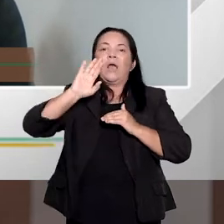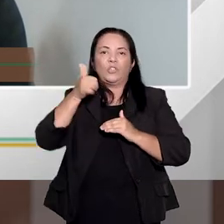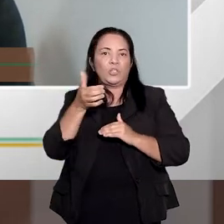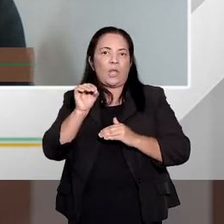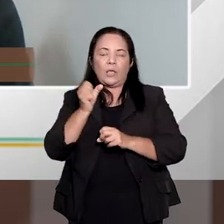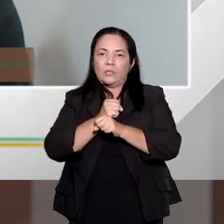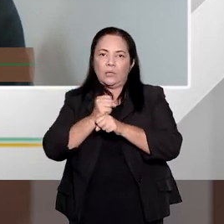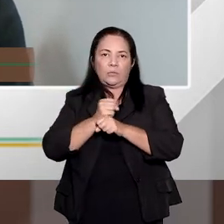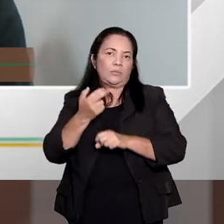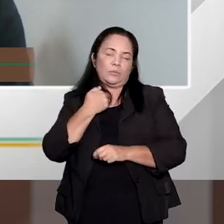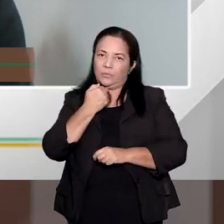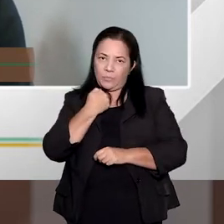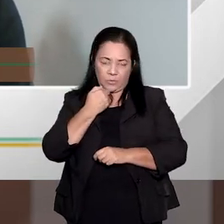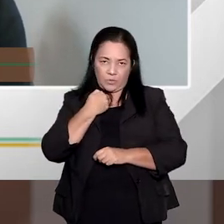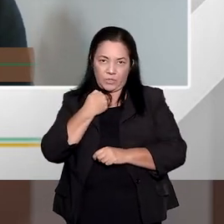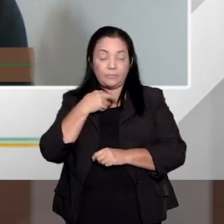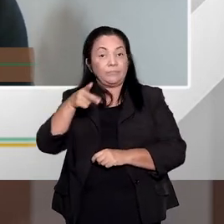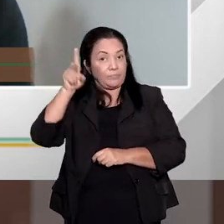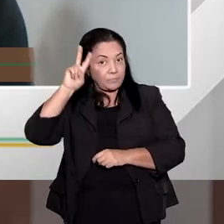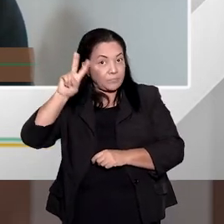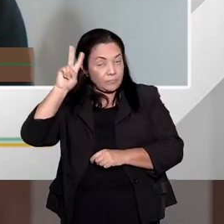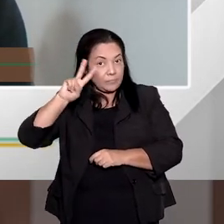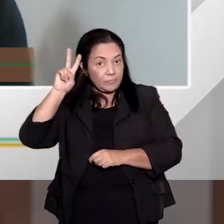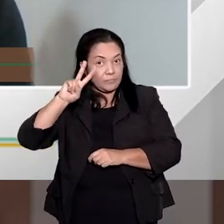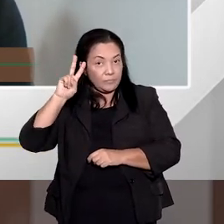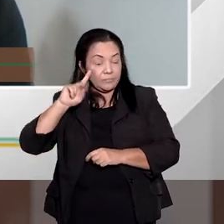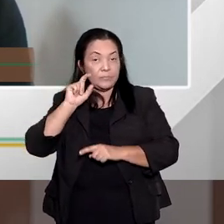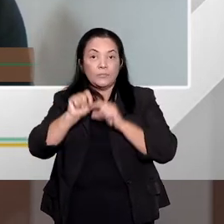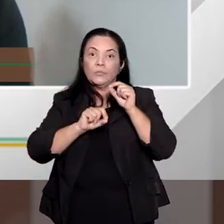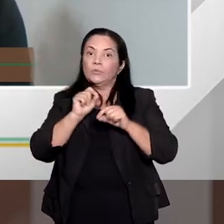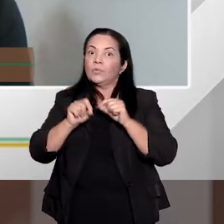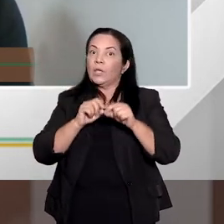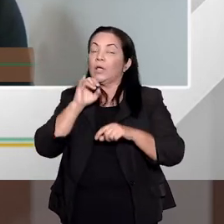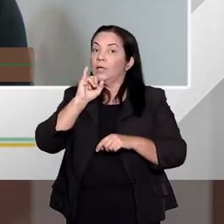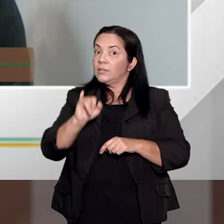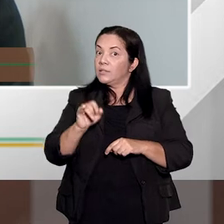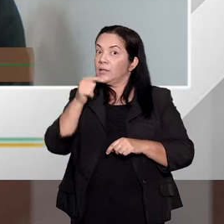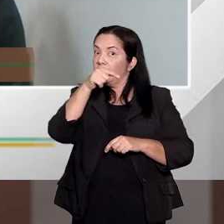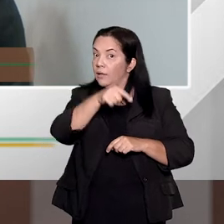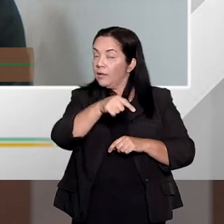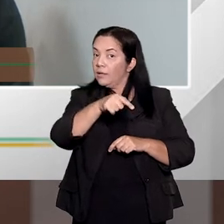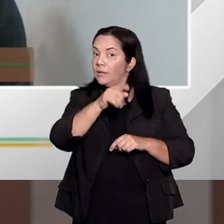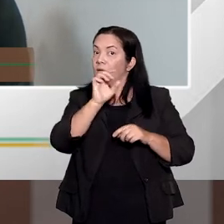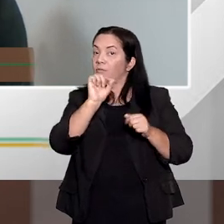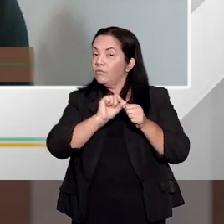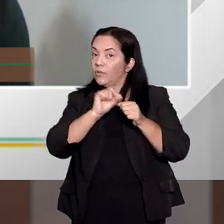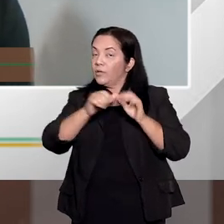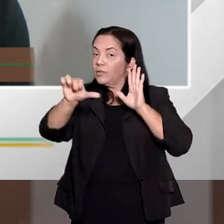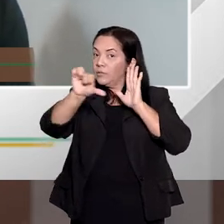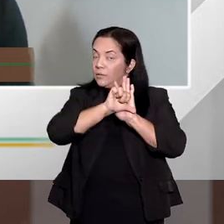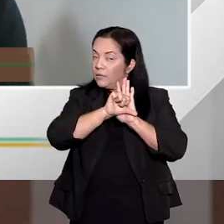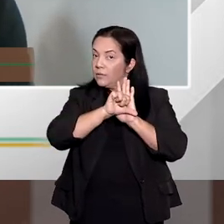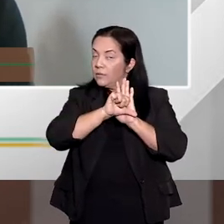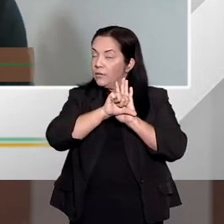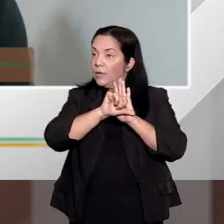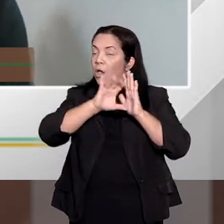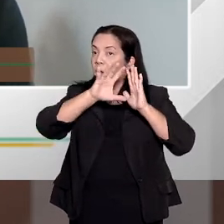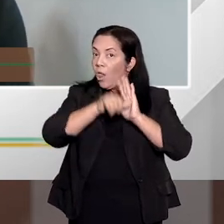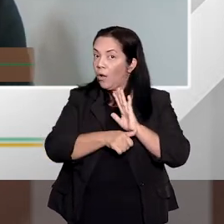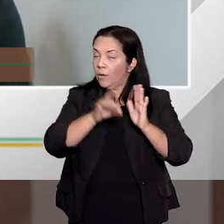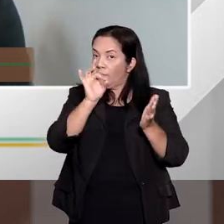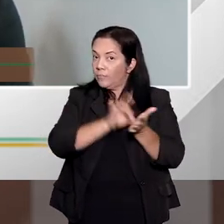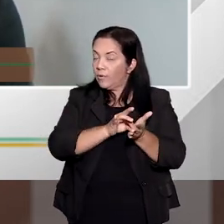não pode ficar acima. Lembrando que, nas circunstâncias atenuantes e agravantes, não há um patamar, não há uma